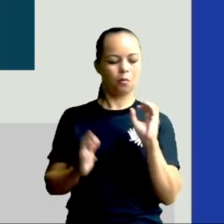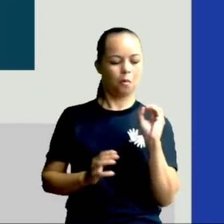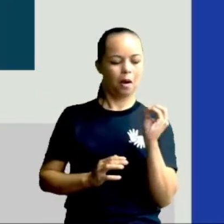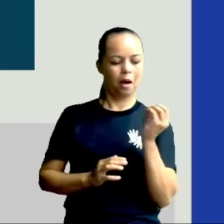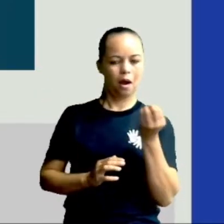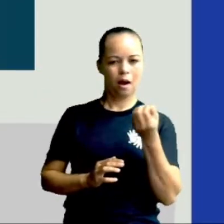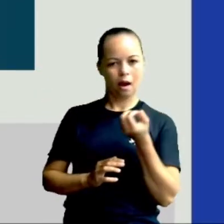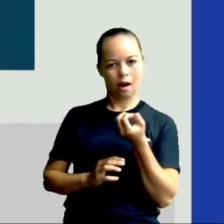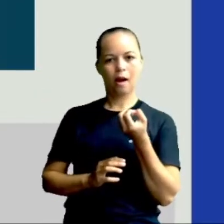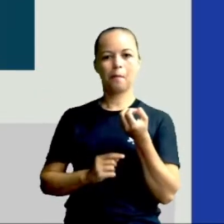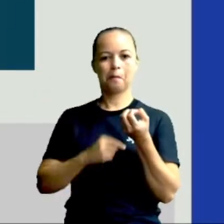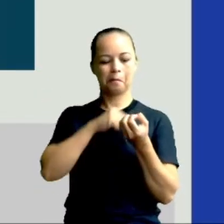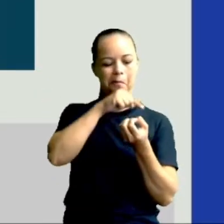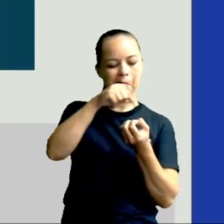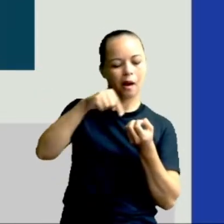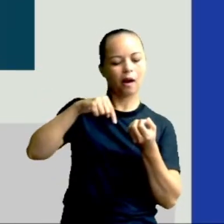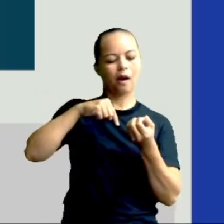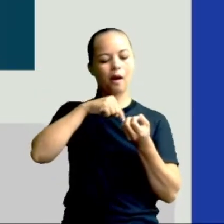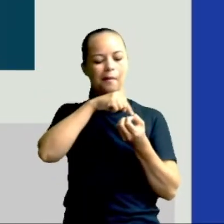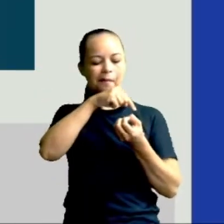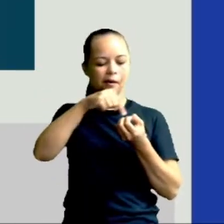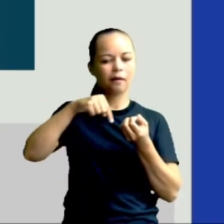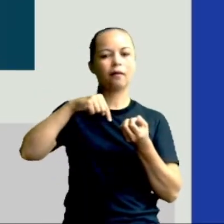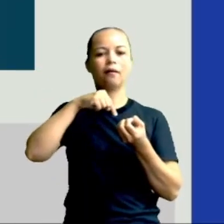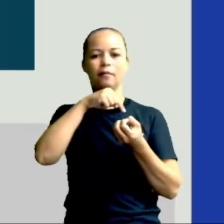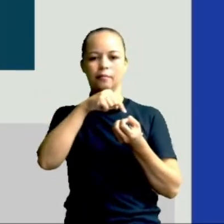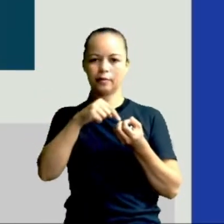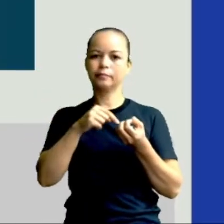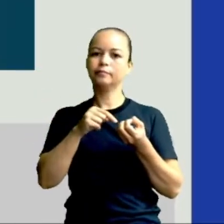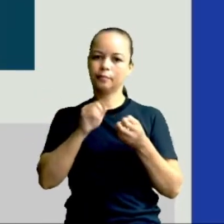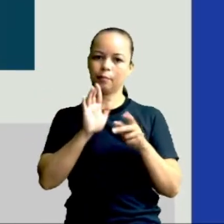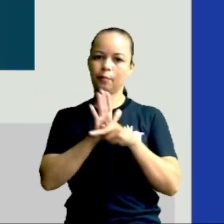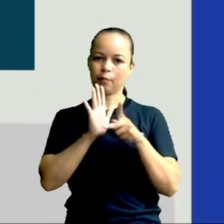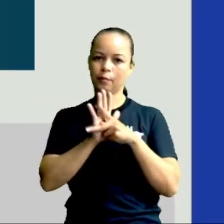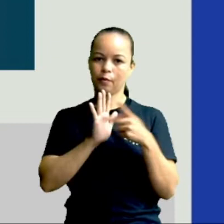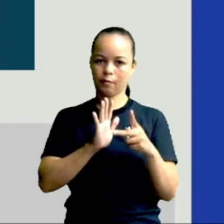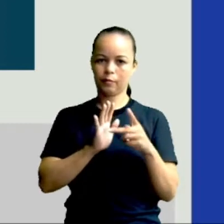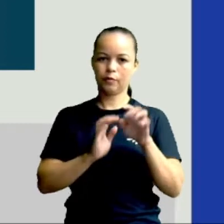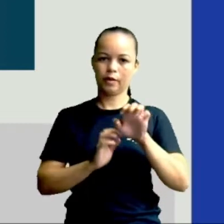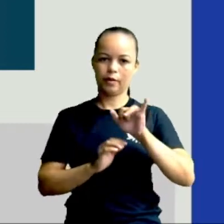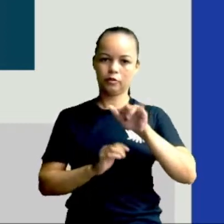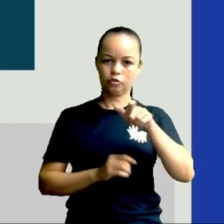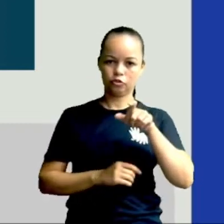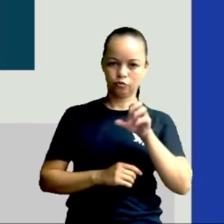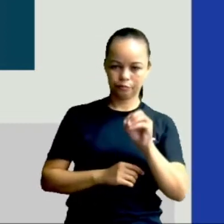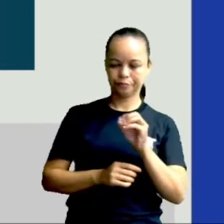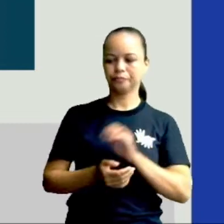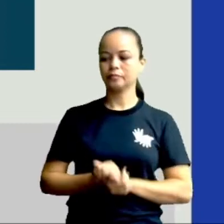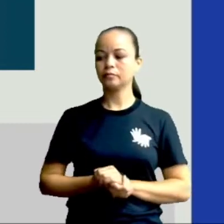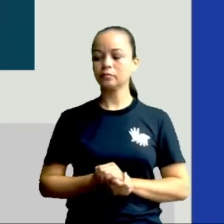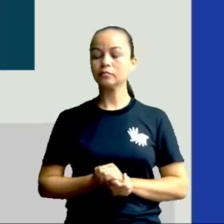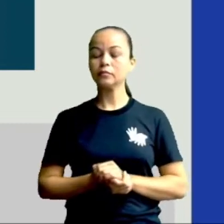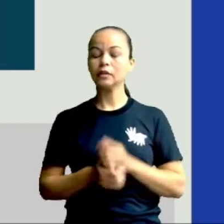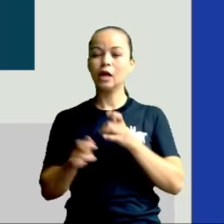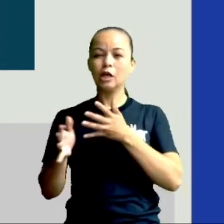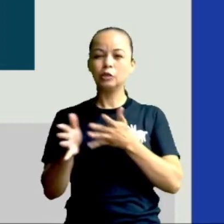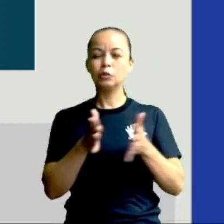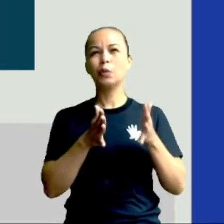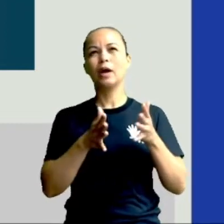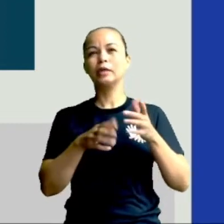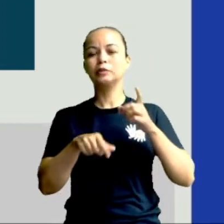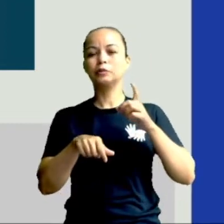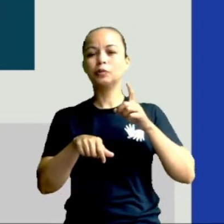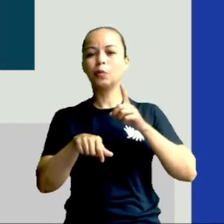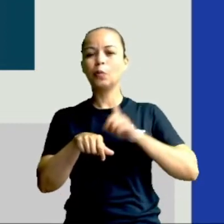girando, tá? Circulando ao redor do seu próprio eixo. Certo? Durante um período aproximadamente de